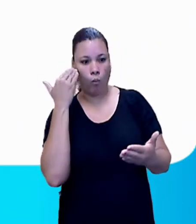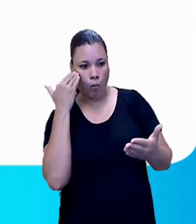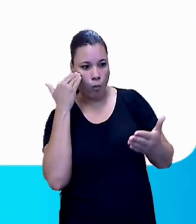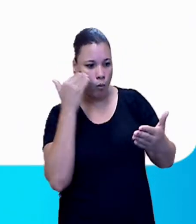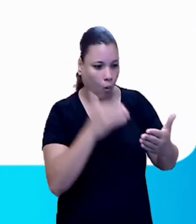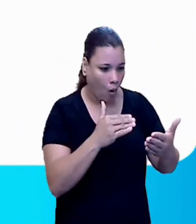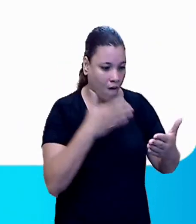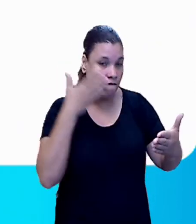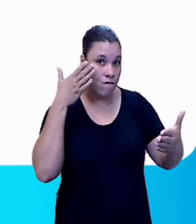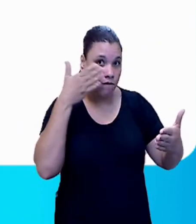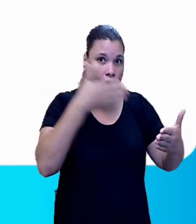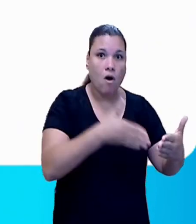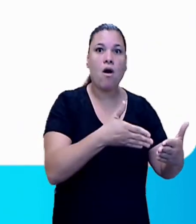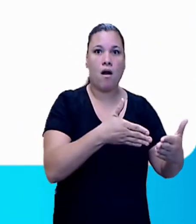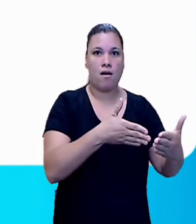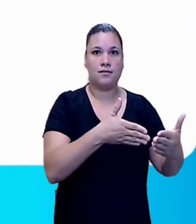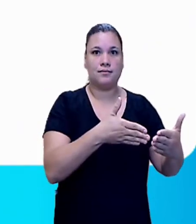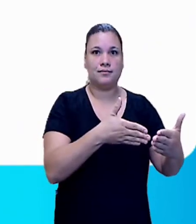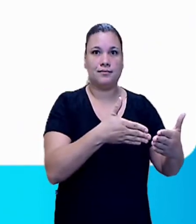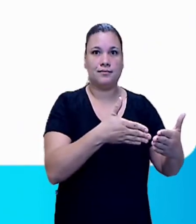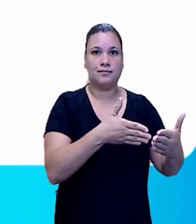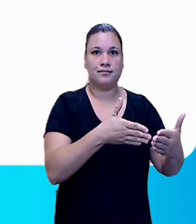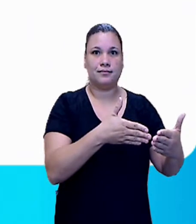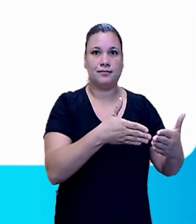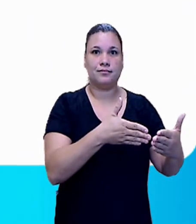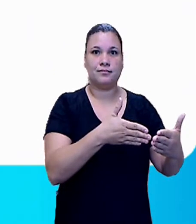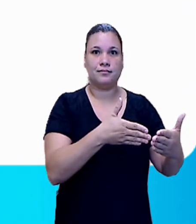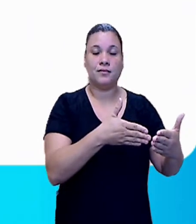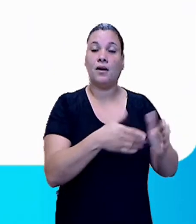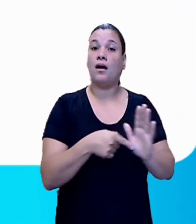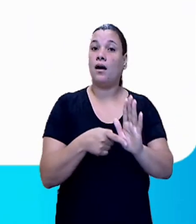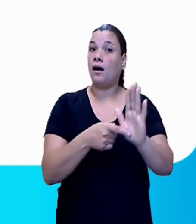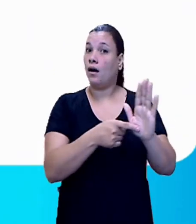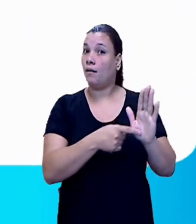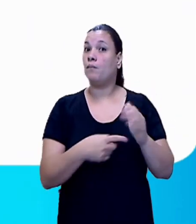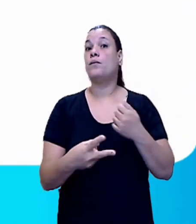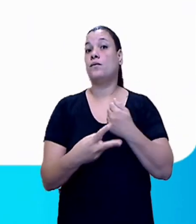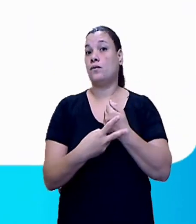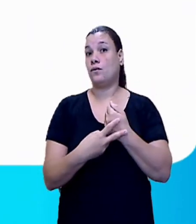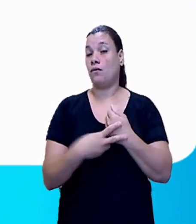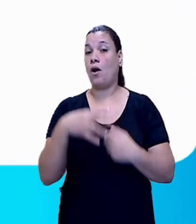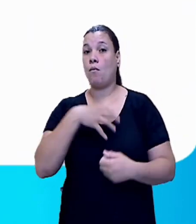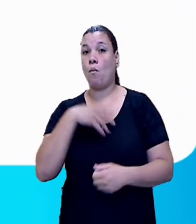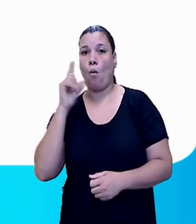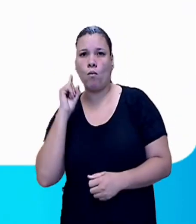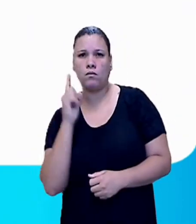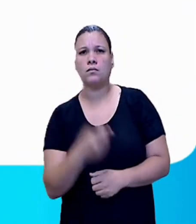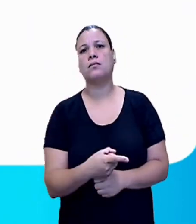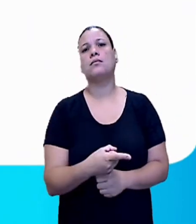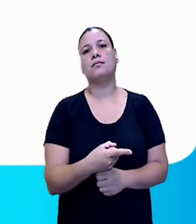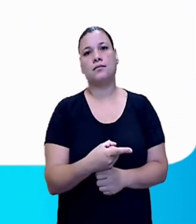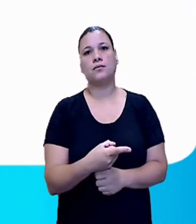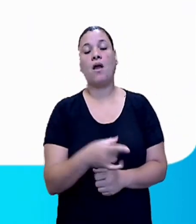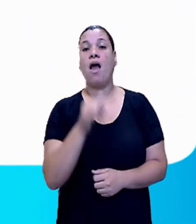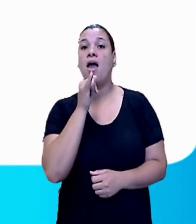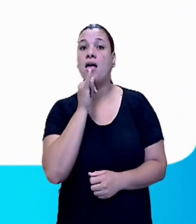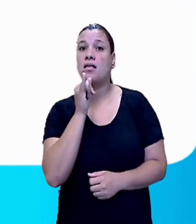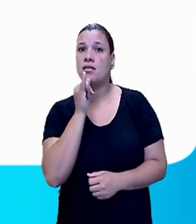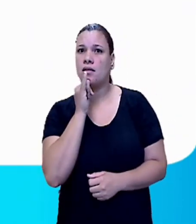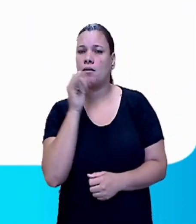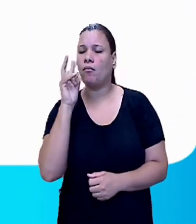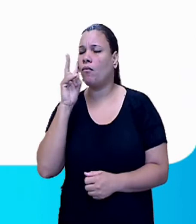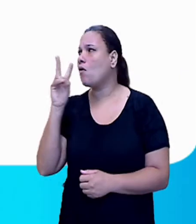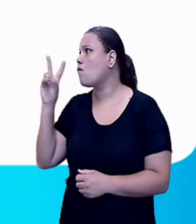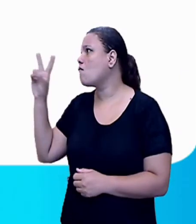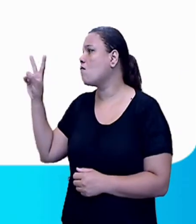Foi o que nós acabamos de observar. E apresenta os verbos no imperativo. Ah, sim. Aqui nós temos um exemplo claro. Olha